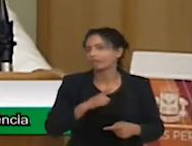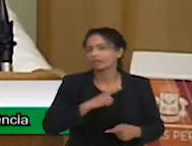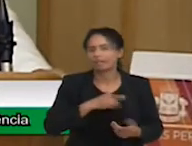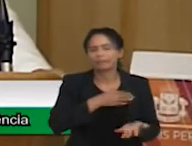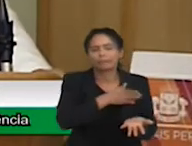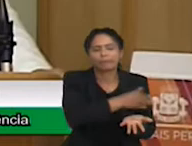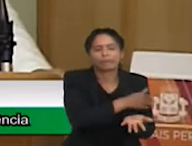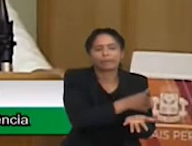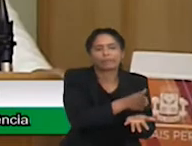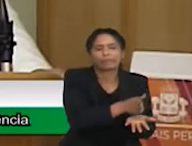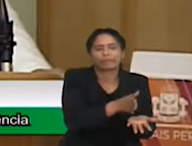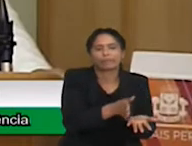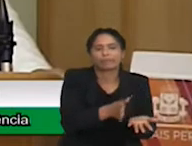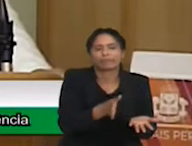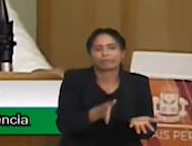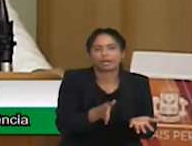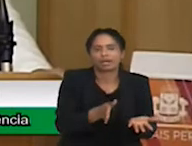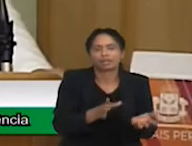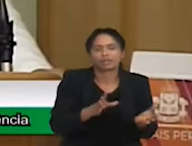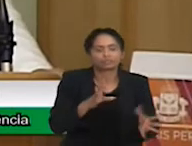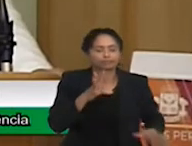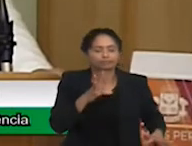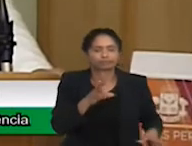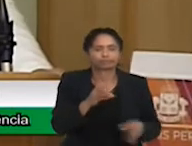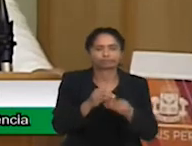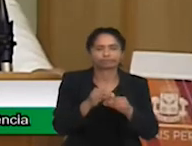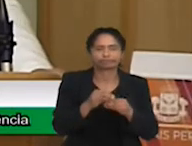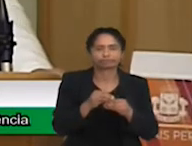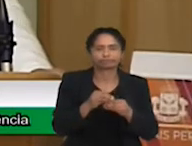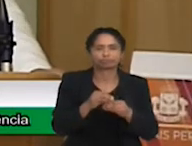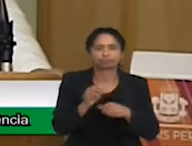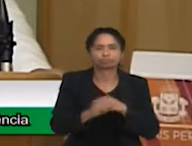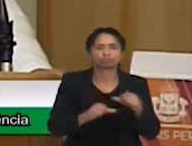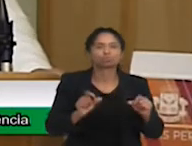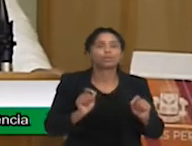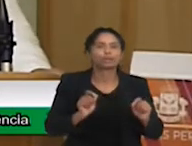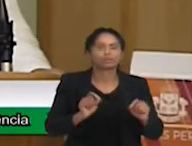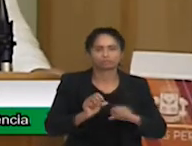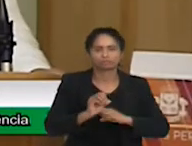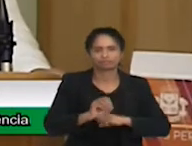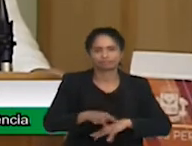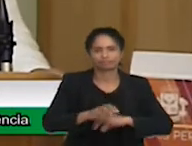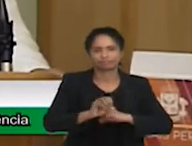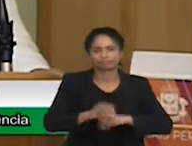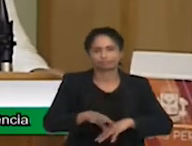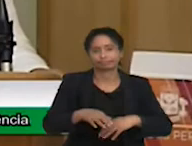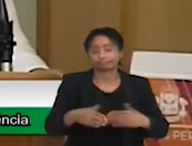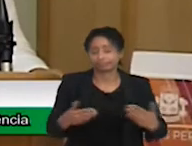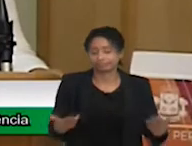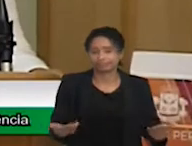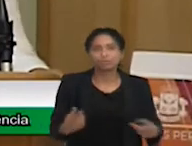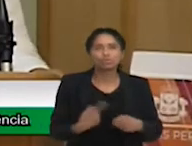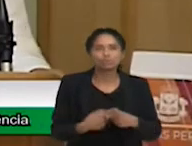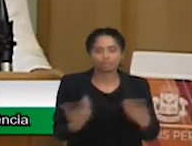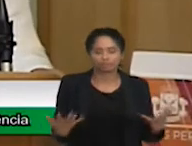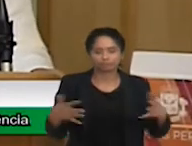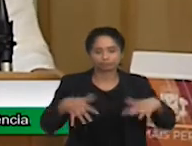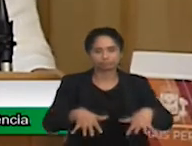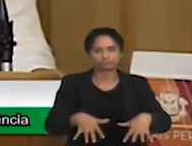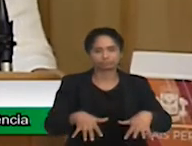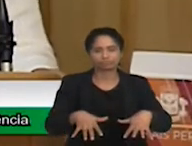se vê ali numa situação muito difícil, até porque a inclusão, gente, ela é muito recente.